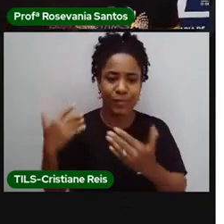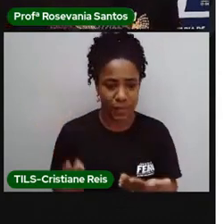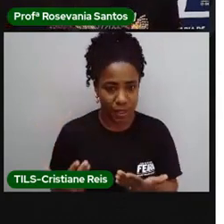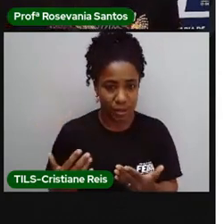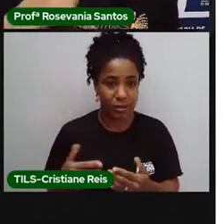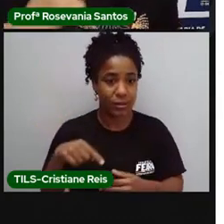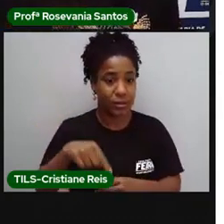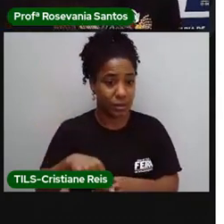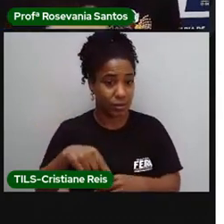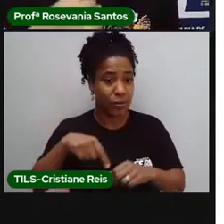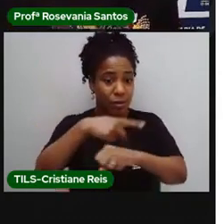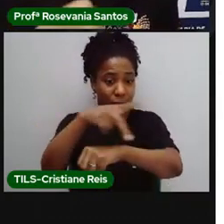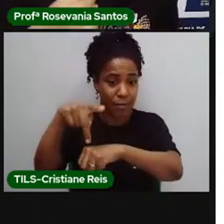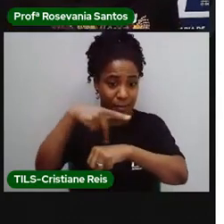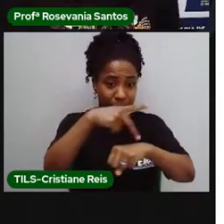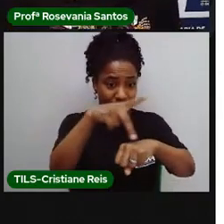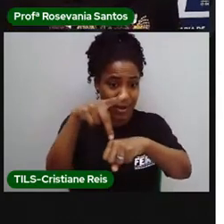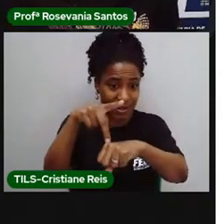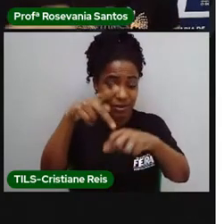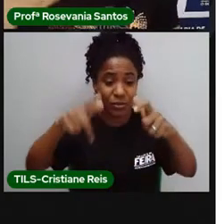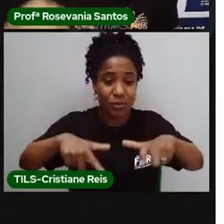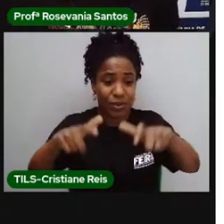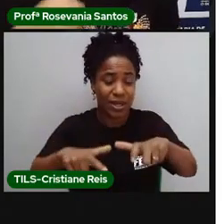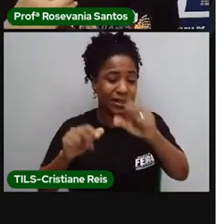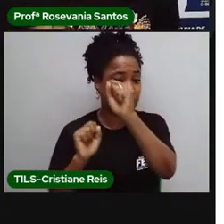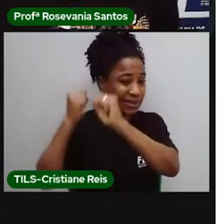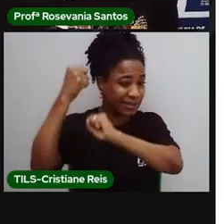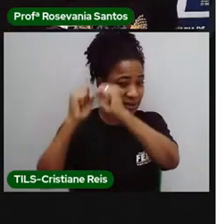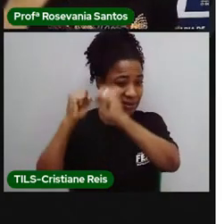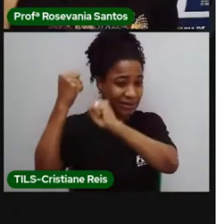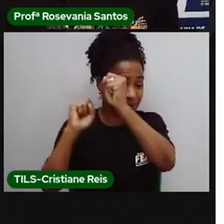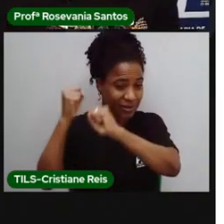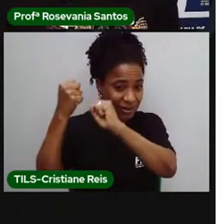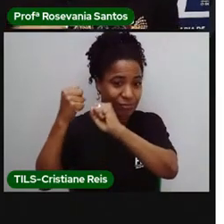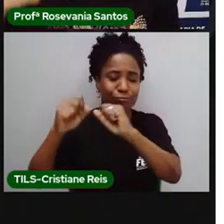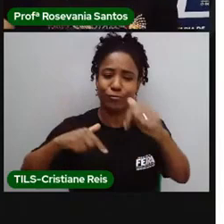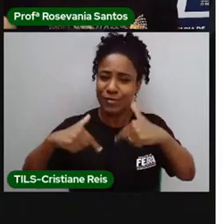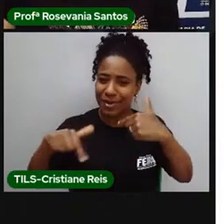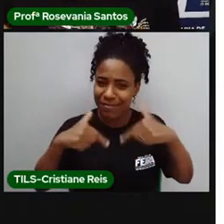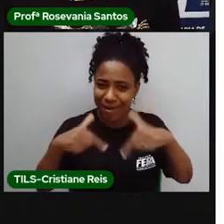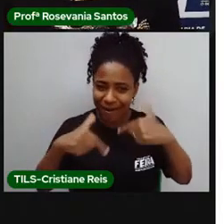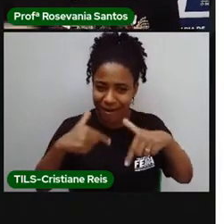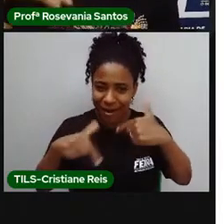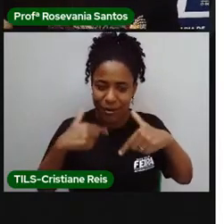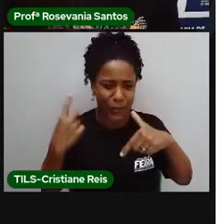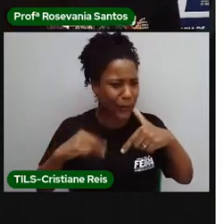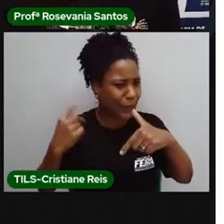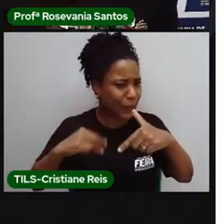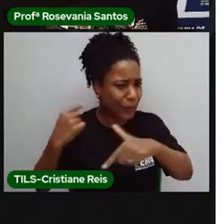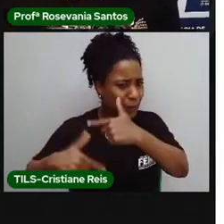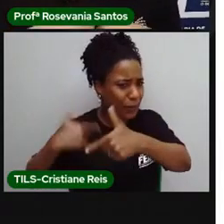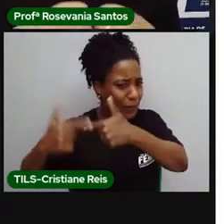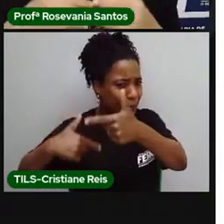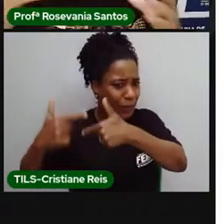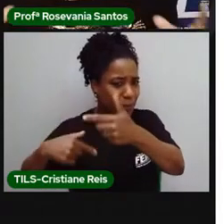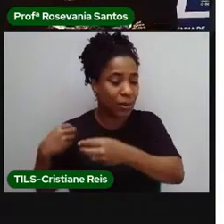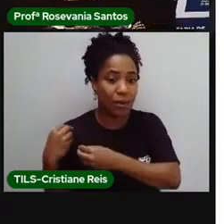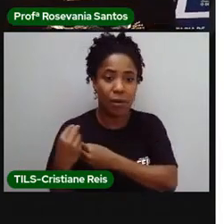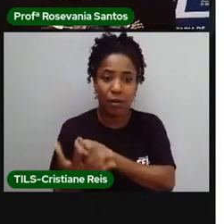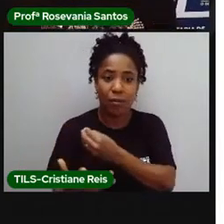industrializado é aquele lugar, mais serviços, mais produção, mais